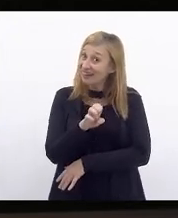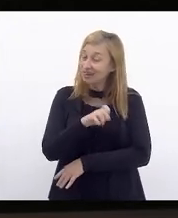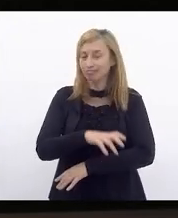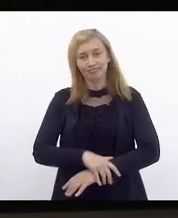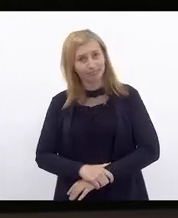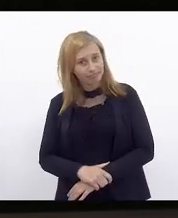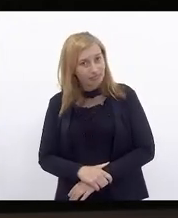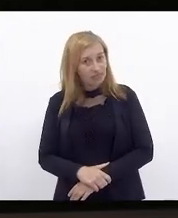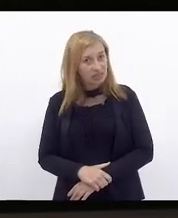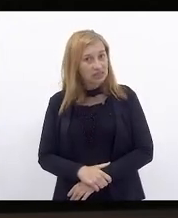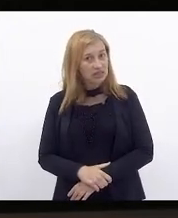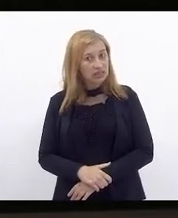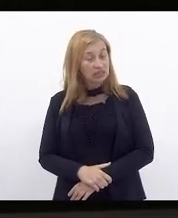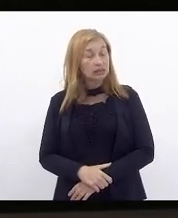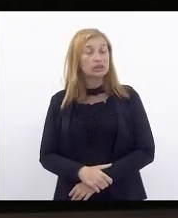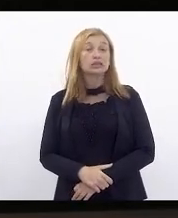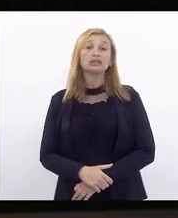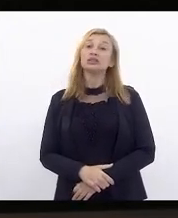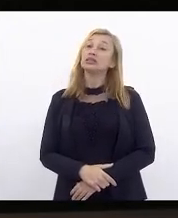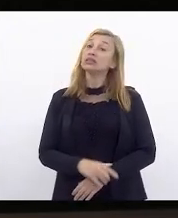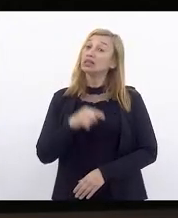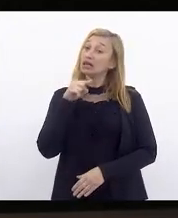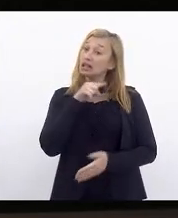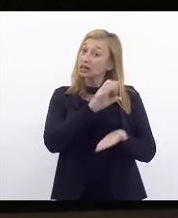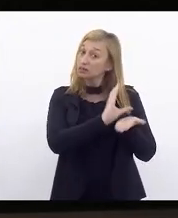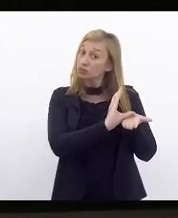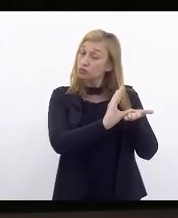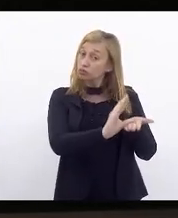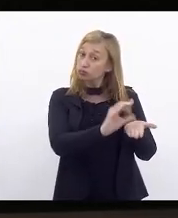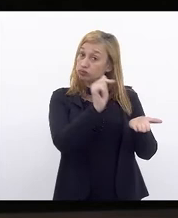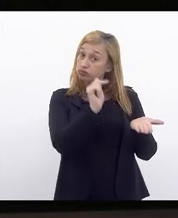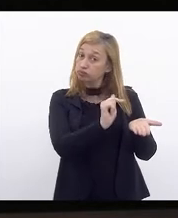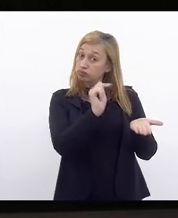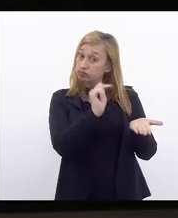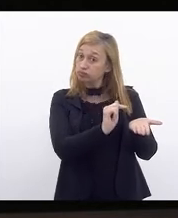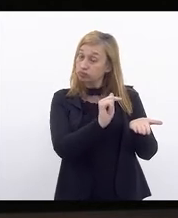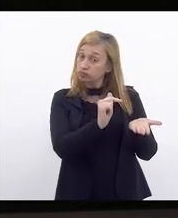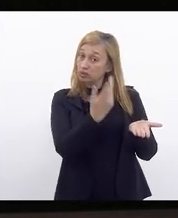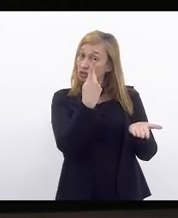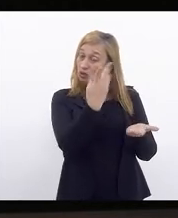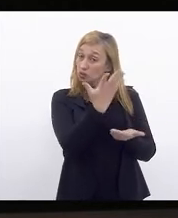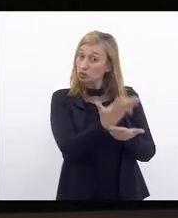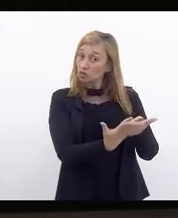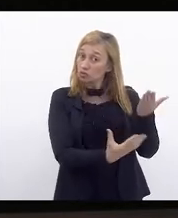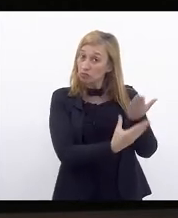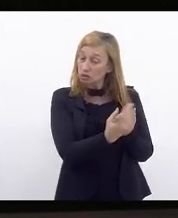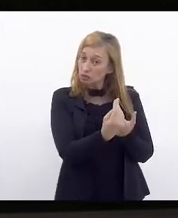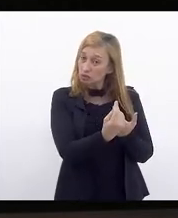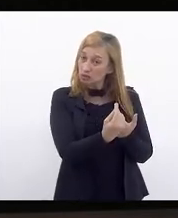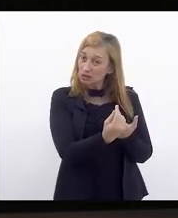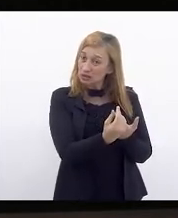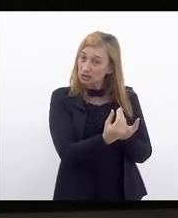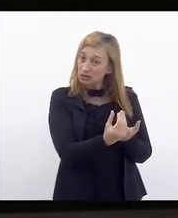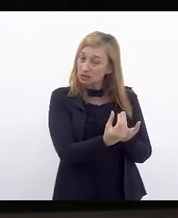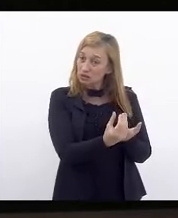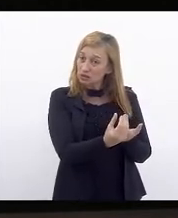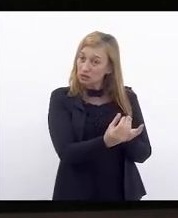E que, com esses recursos nas suas mãos, sai